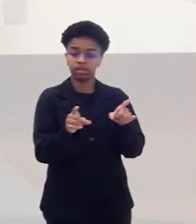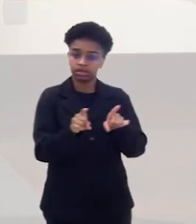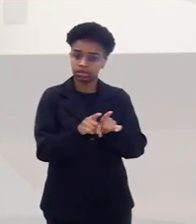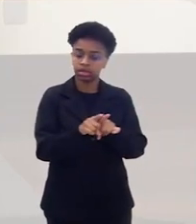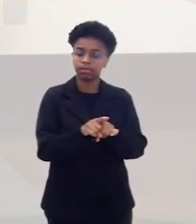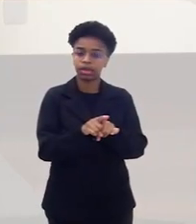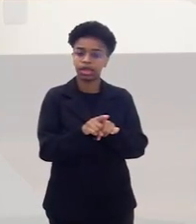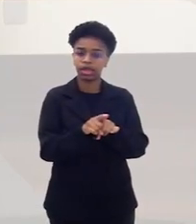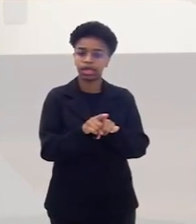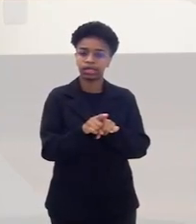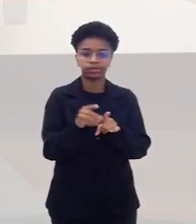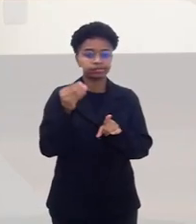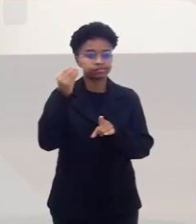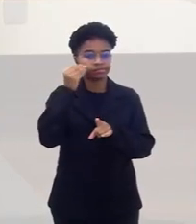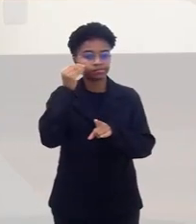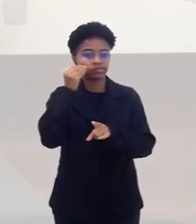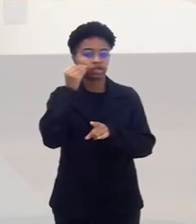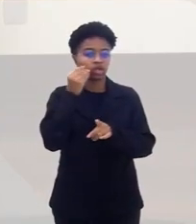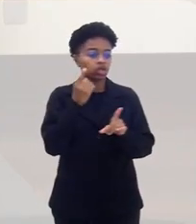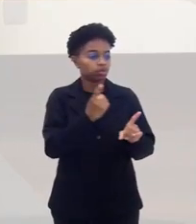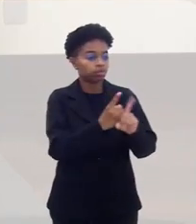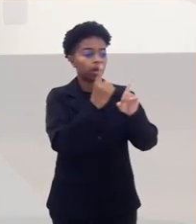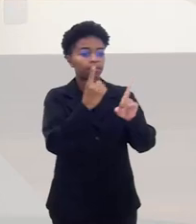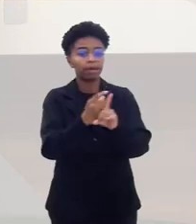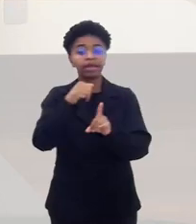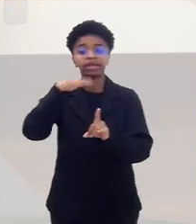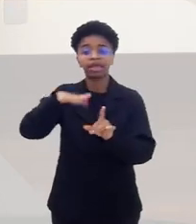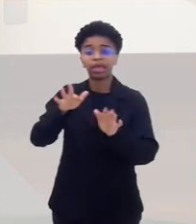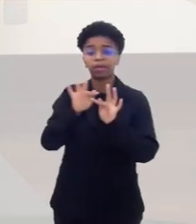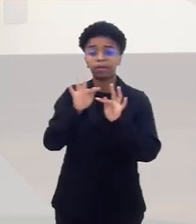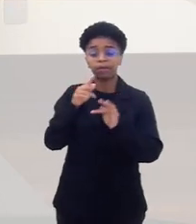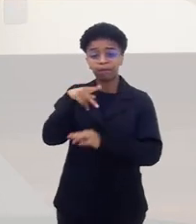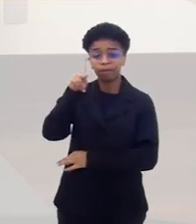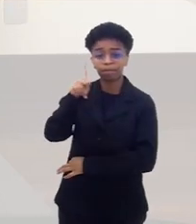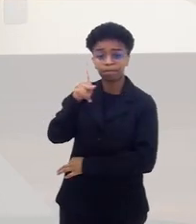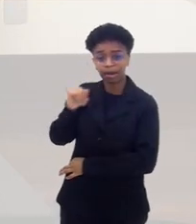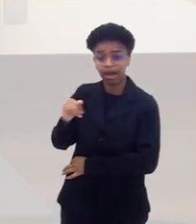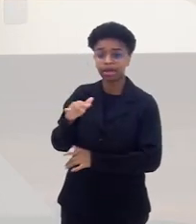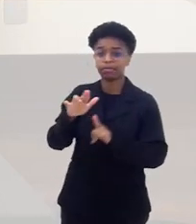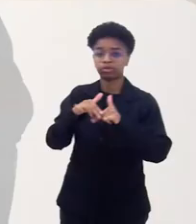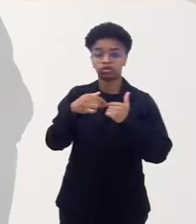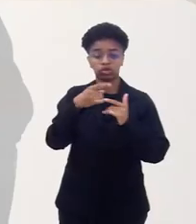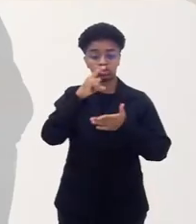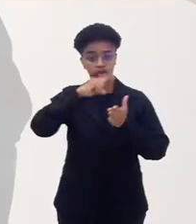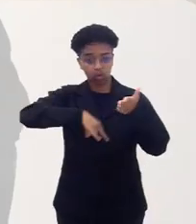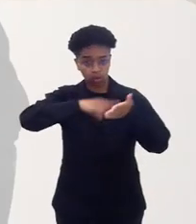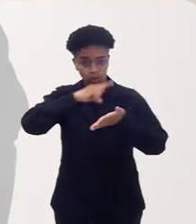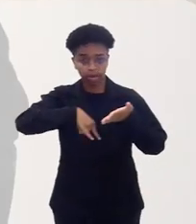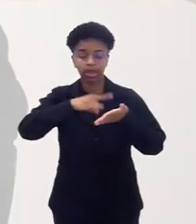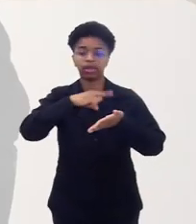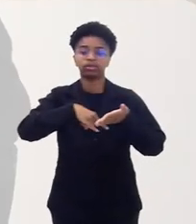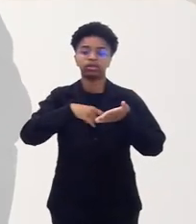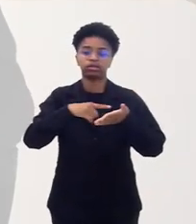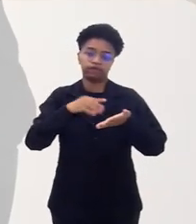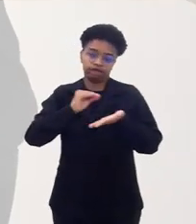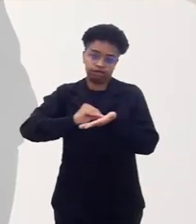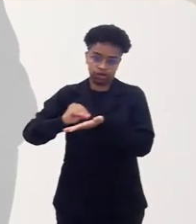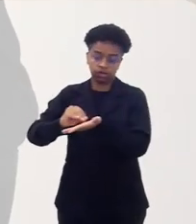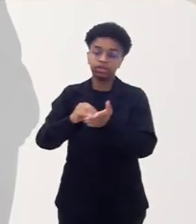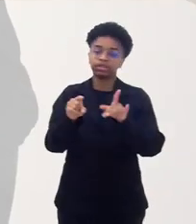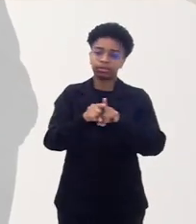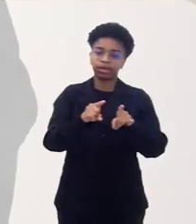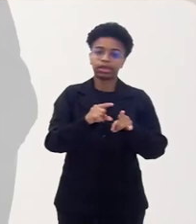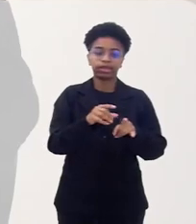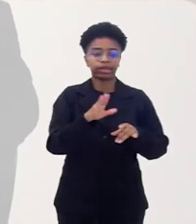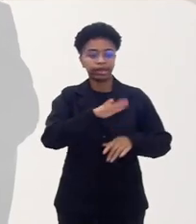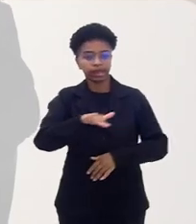Promovemos a identificação desses pais, através da documentação. Matriculamos essas crianças nas